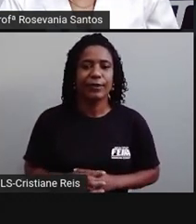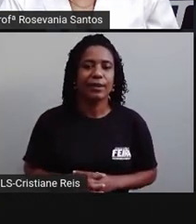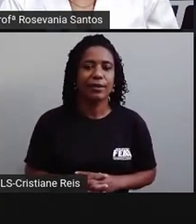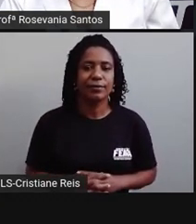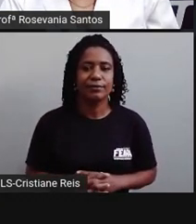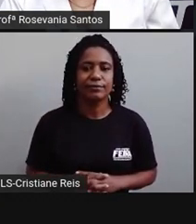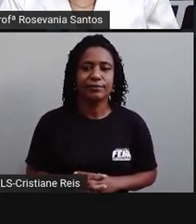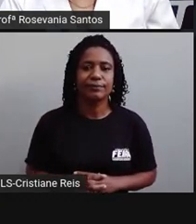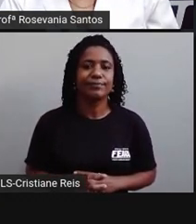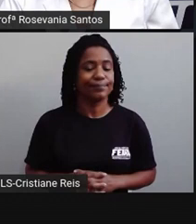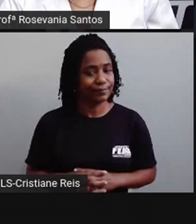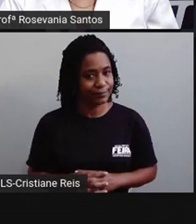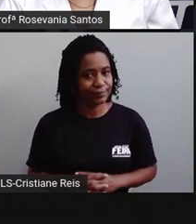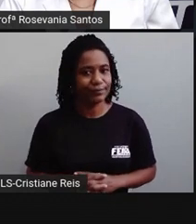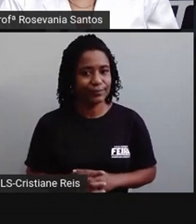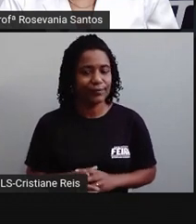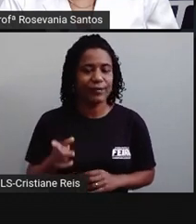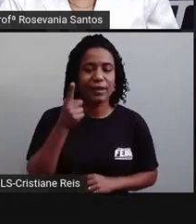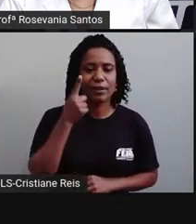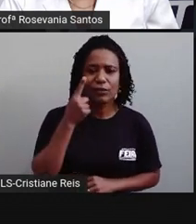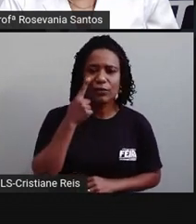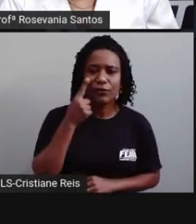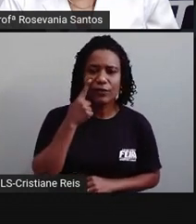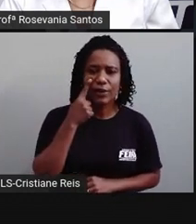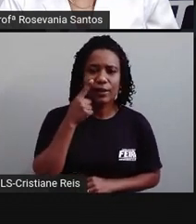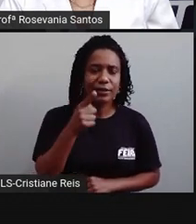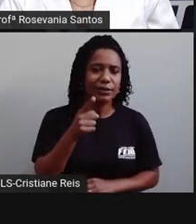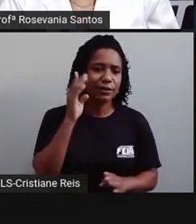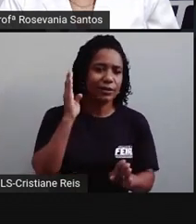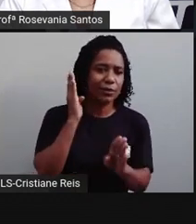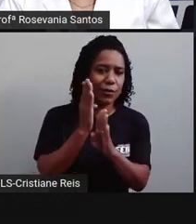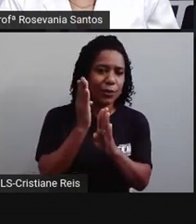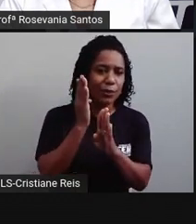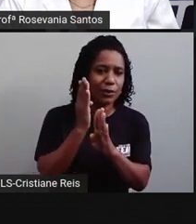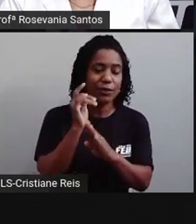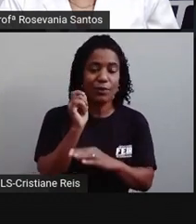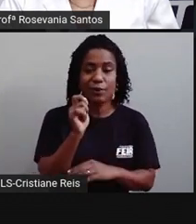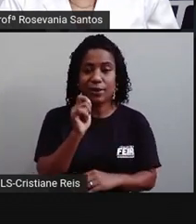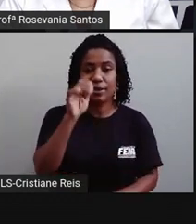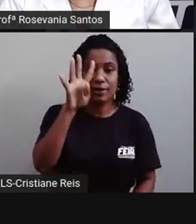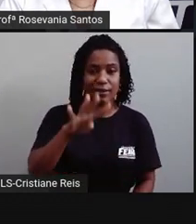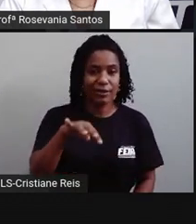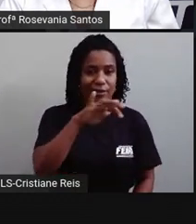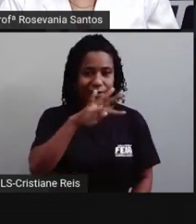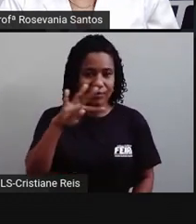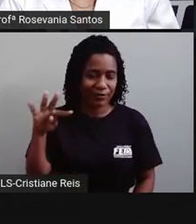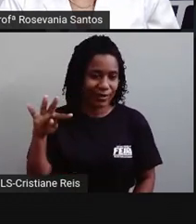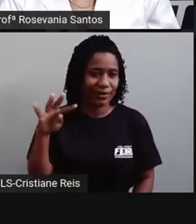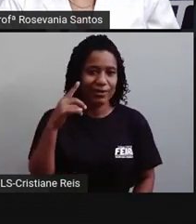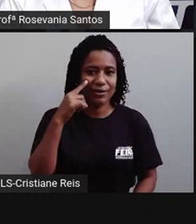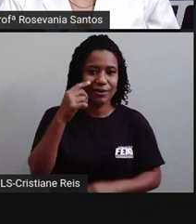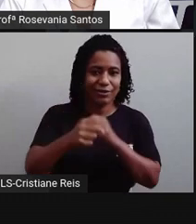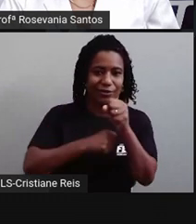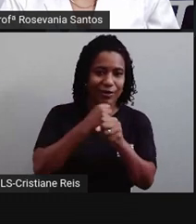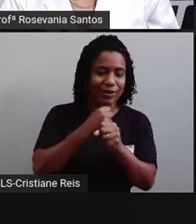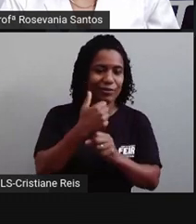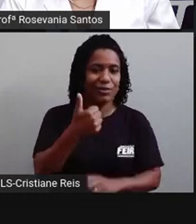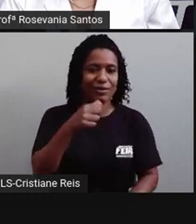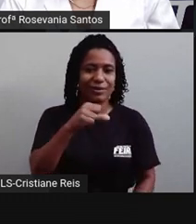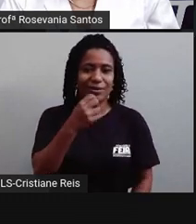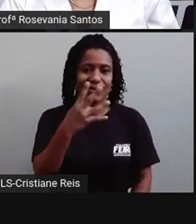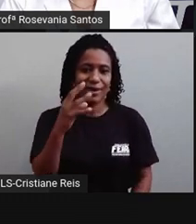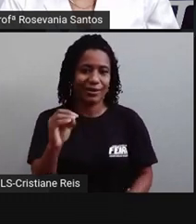O que que a gente, né, vai observar aqui? Eu tenho os dados, continuo lá, né, de 1940 até